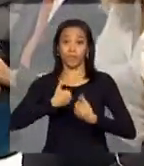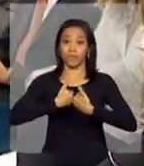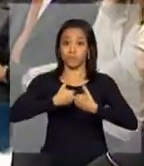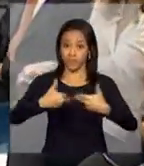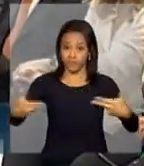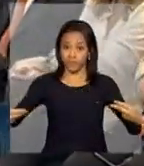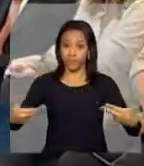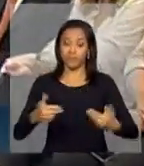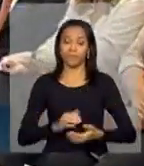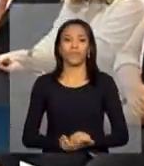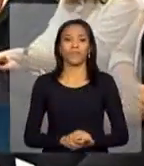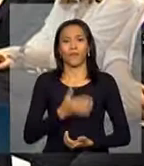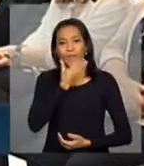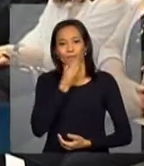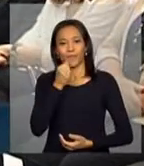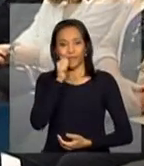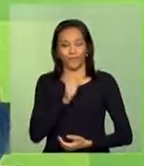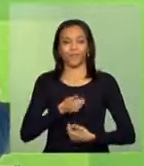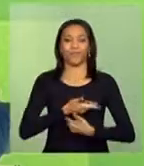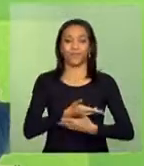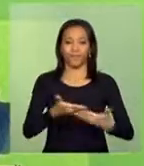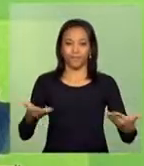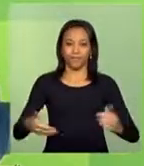minha senhora, minhas senhoras e meus senhores.